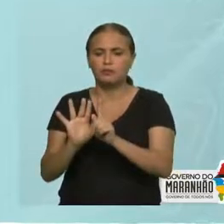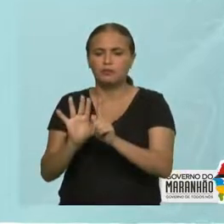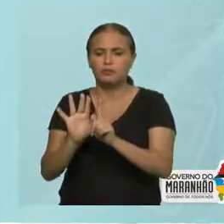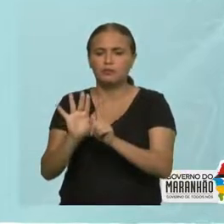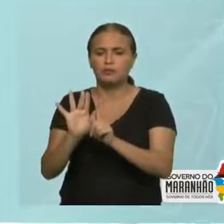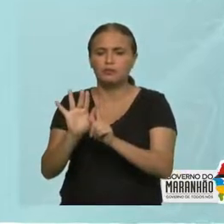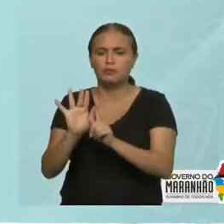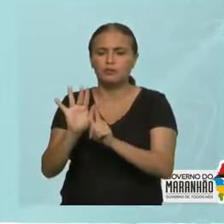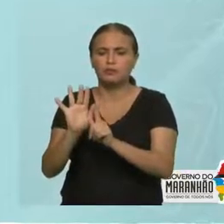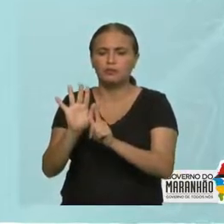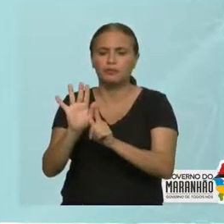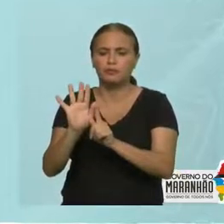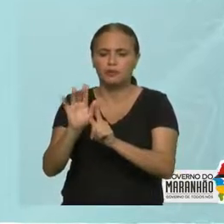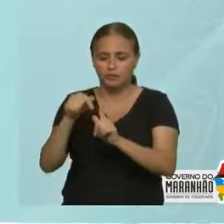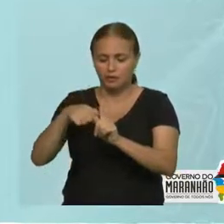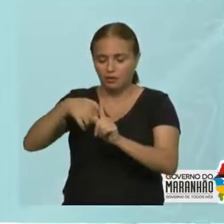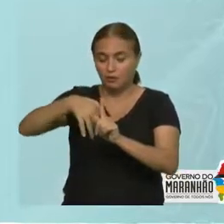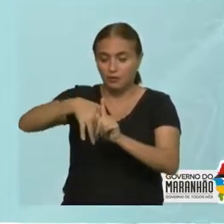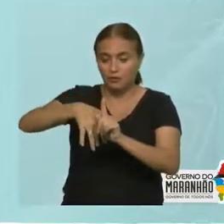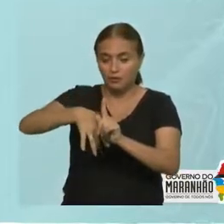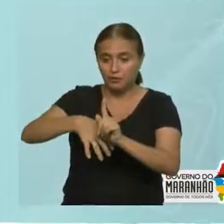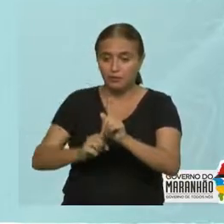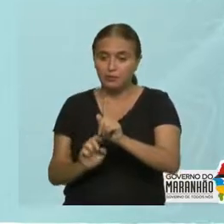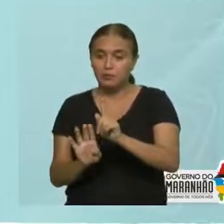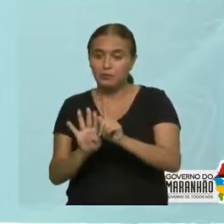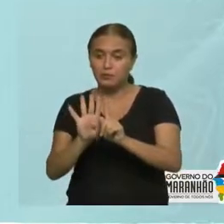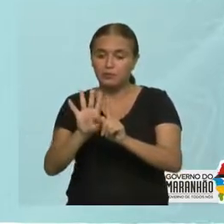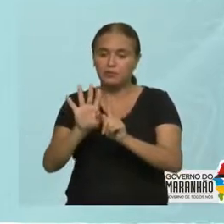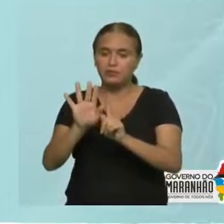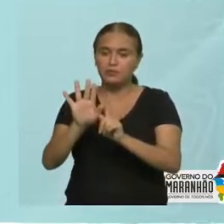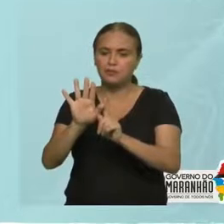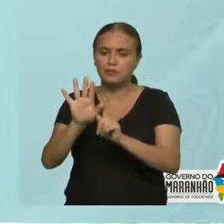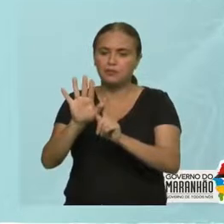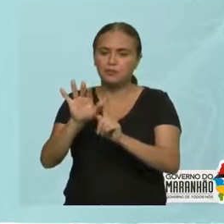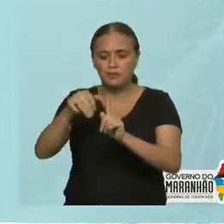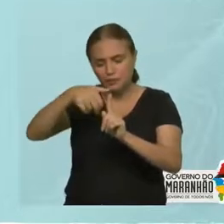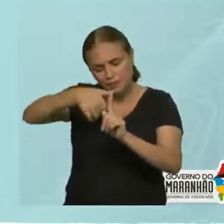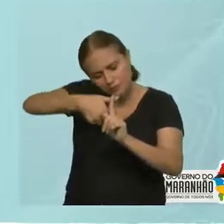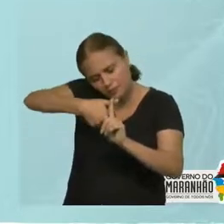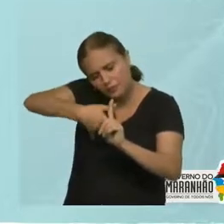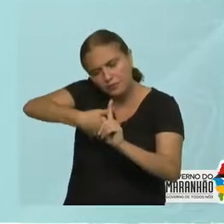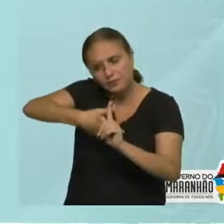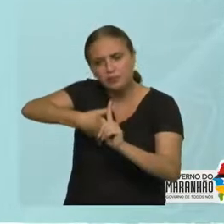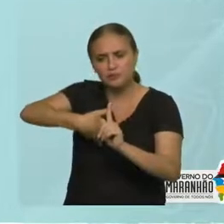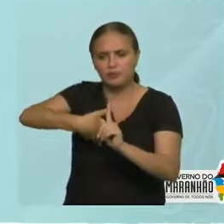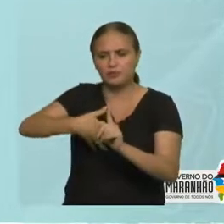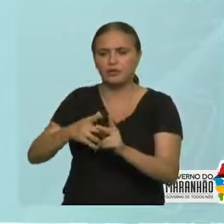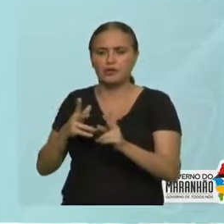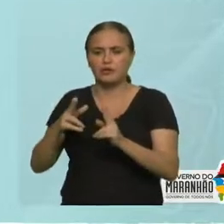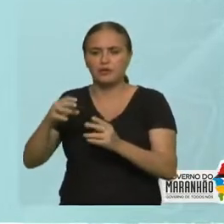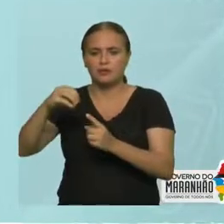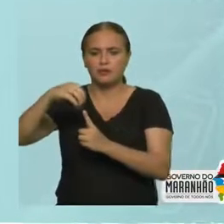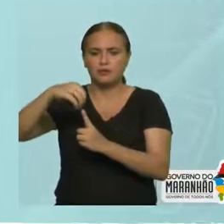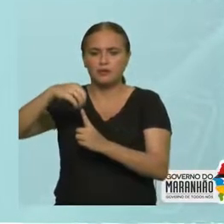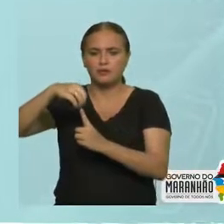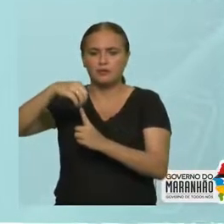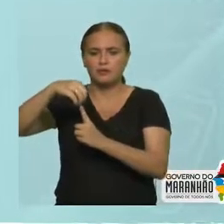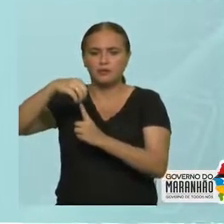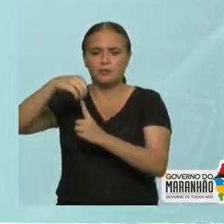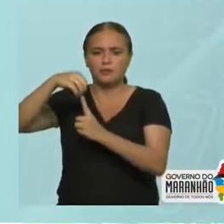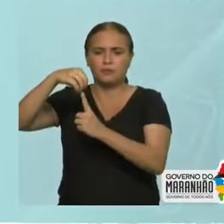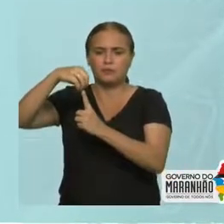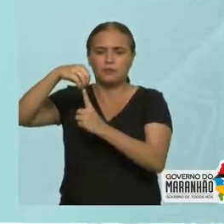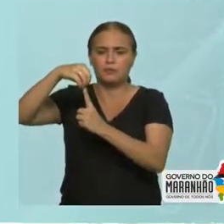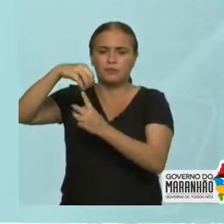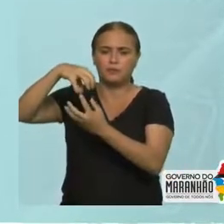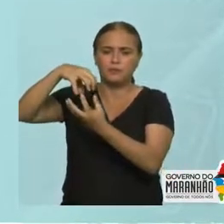de escape que saem na parte traseira do foguete. À medida que o foguete espelha os gases para trás. É a mesma ideia do balão. Enche um balão